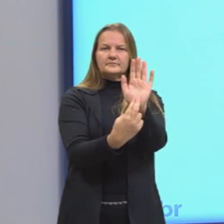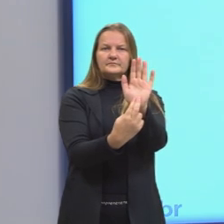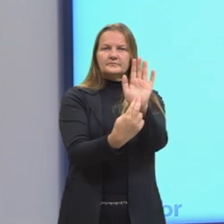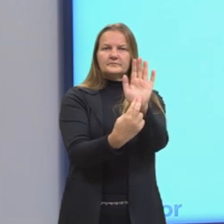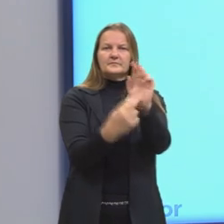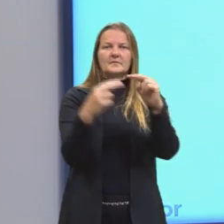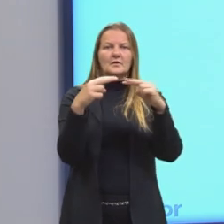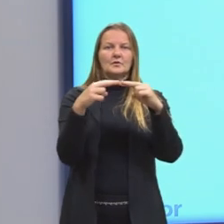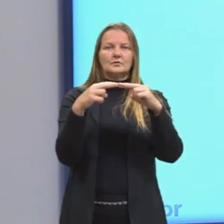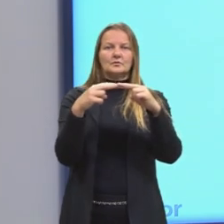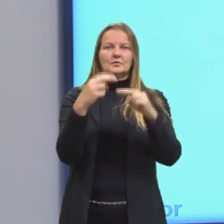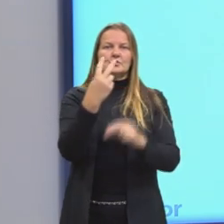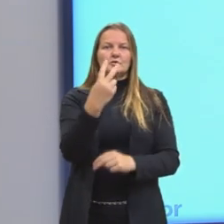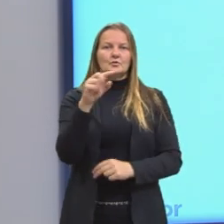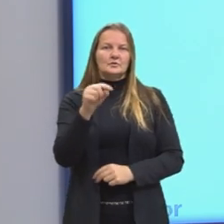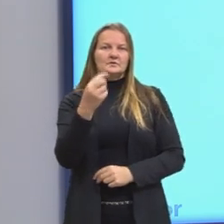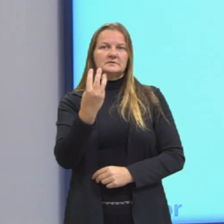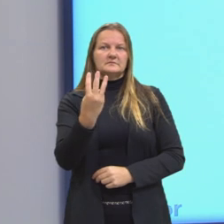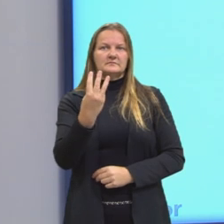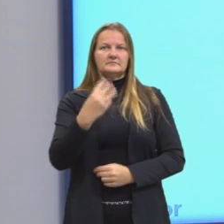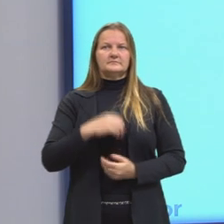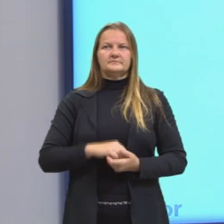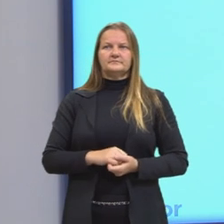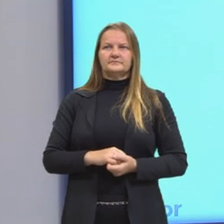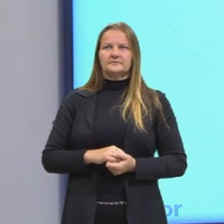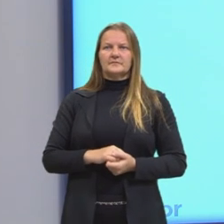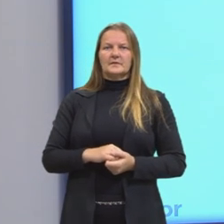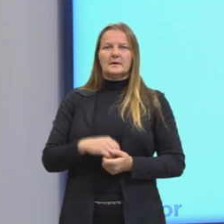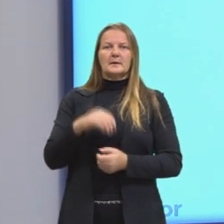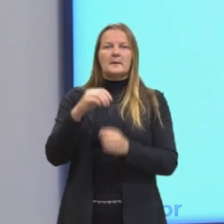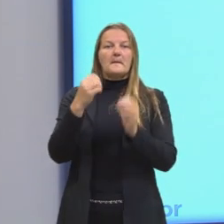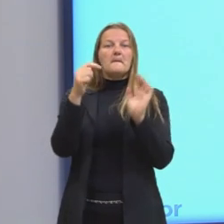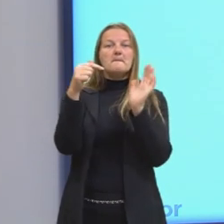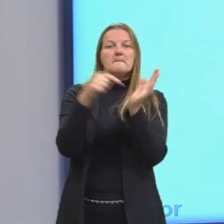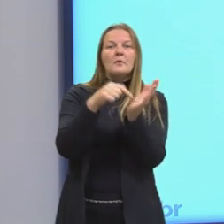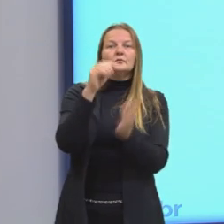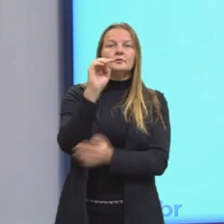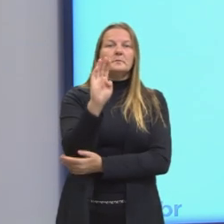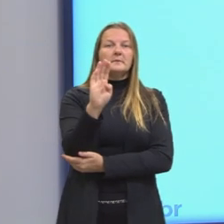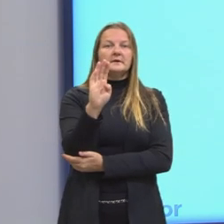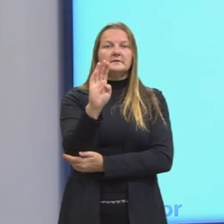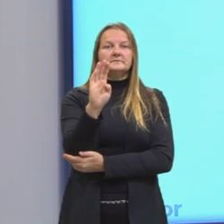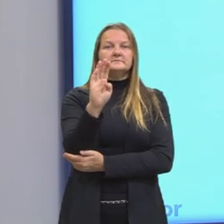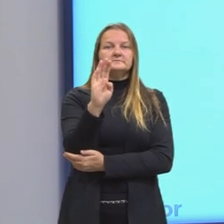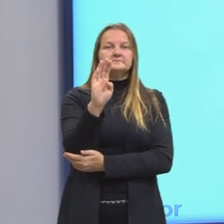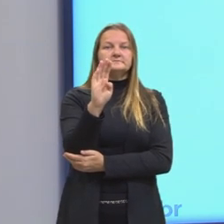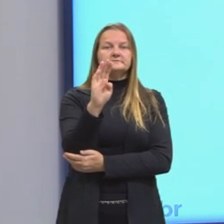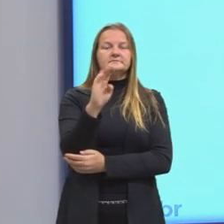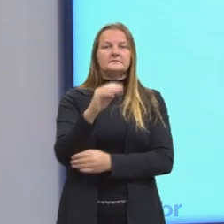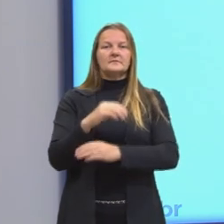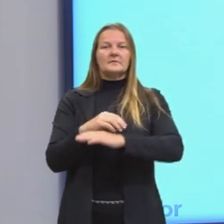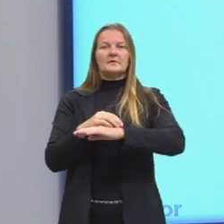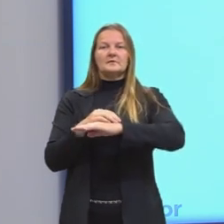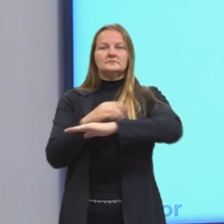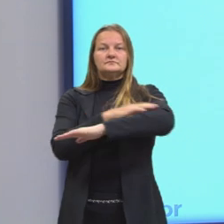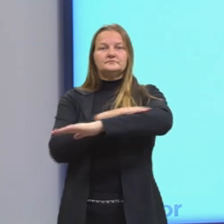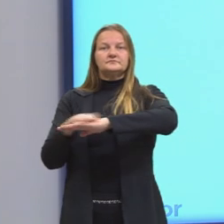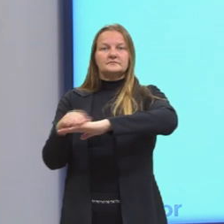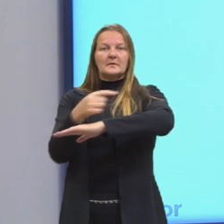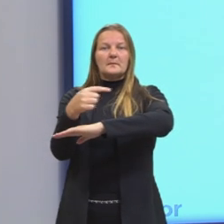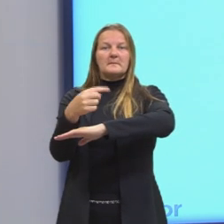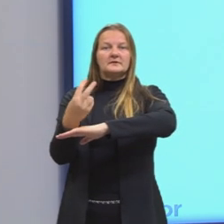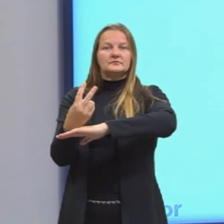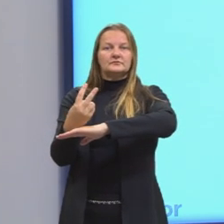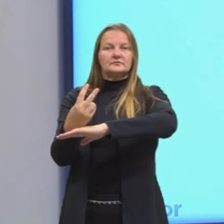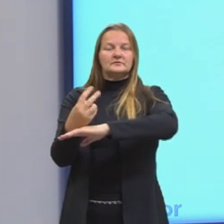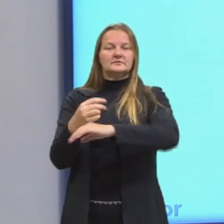ordenado 2 e 3. Vamos lá para o ponto B. O ponto B, o x, vale menos 2, enquanto o y vale